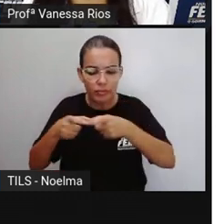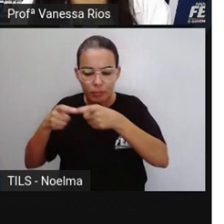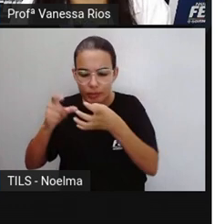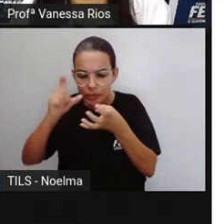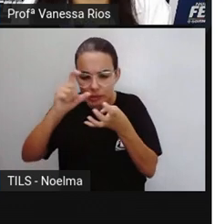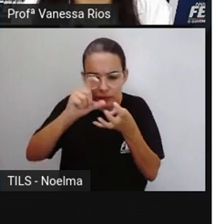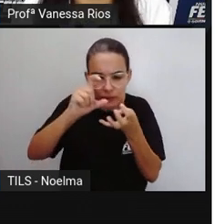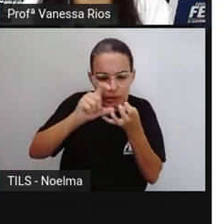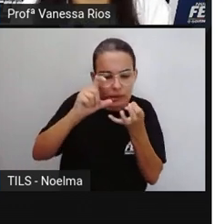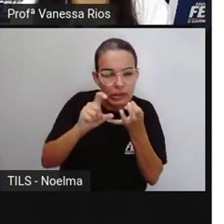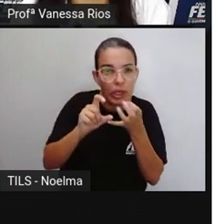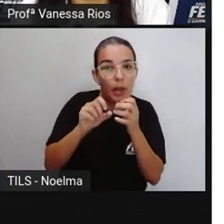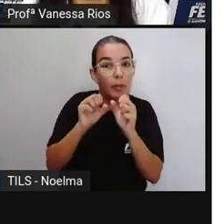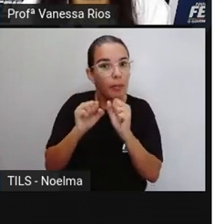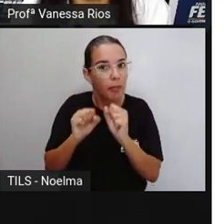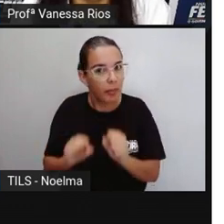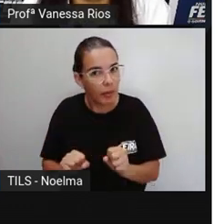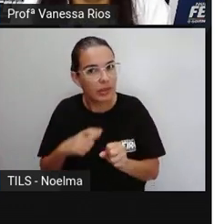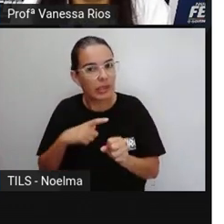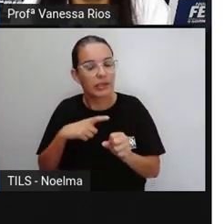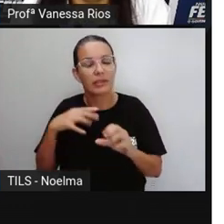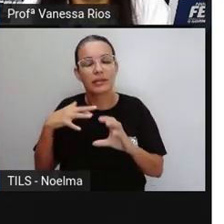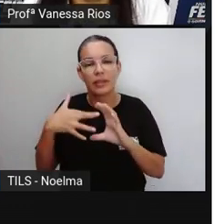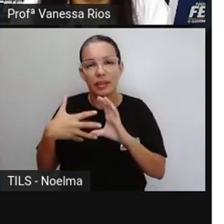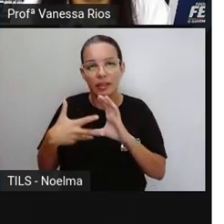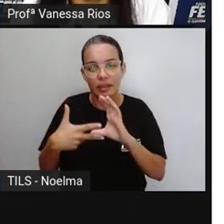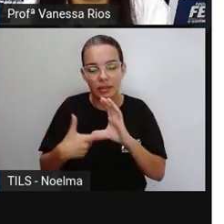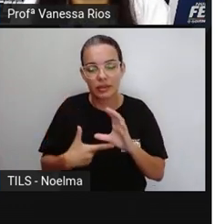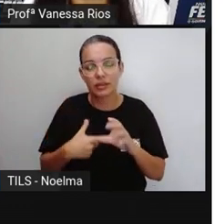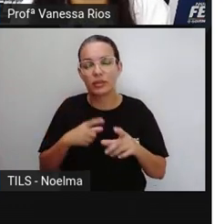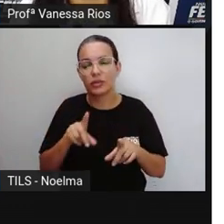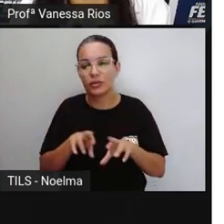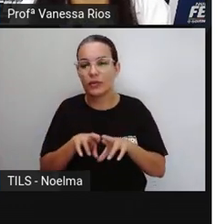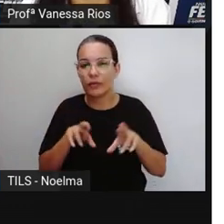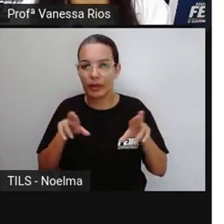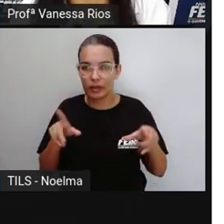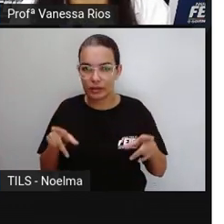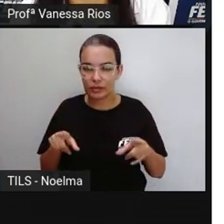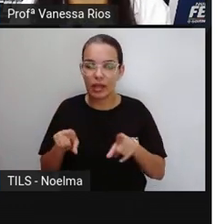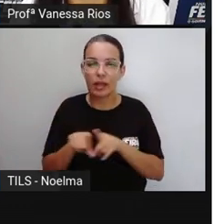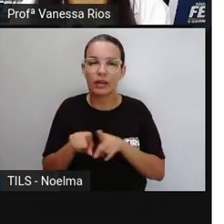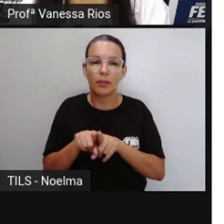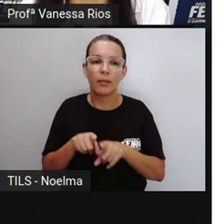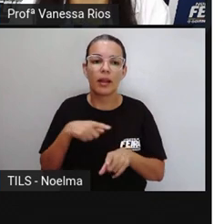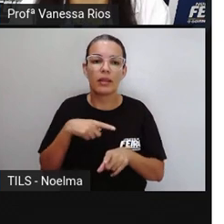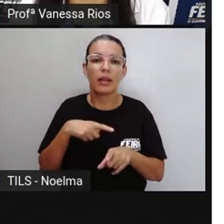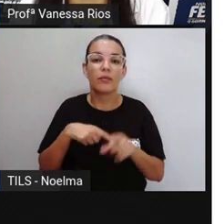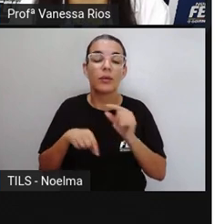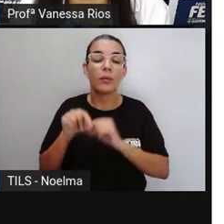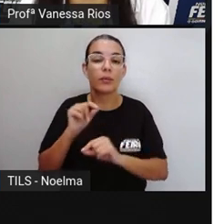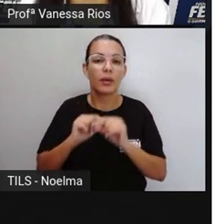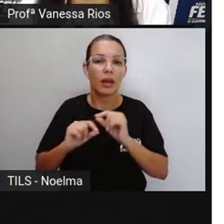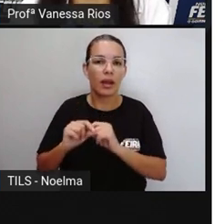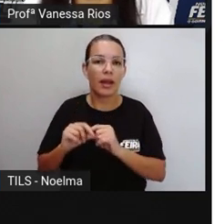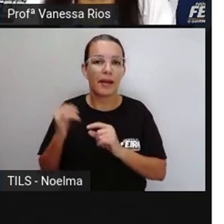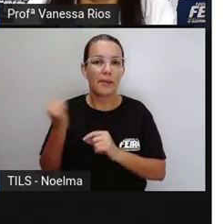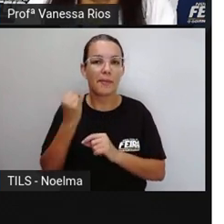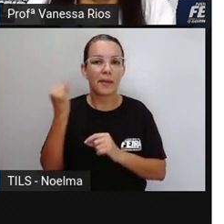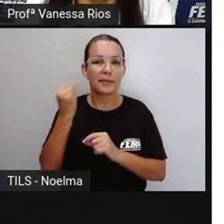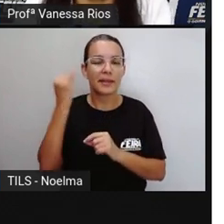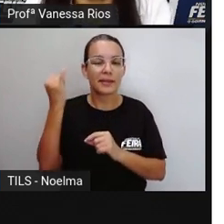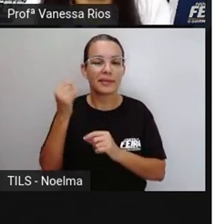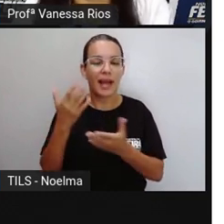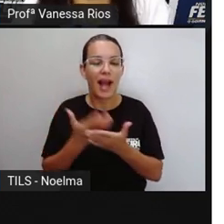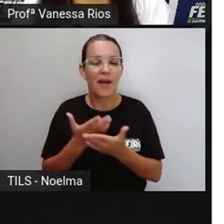sílabas aí permite que elas sejam pacificadas de formas diferentes. E a gente teve aí a observação muito importante